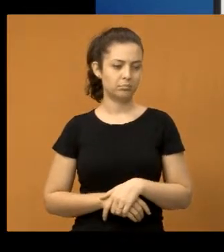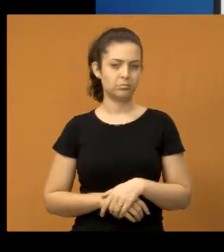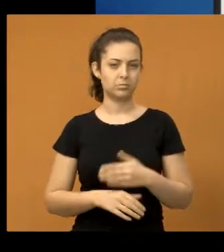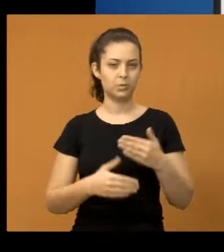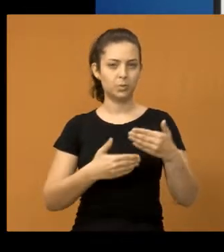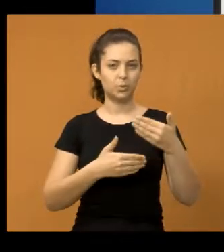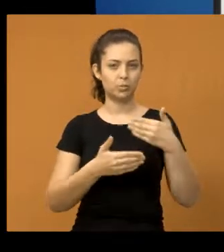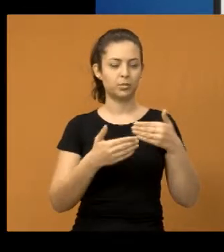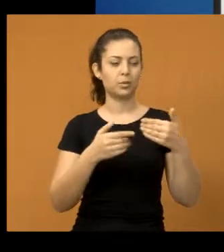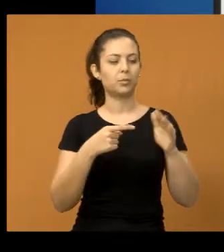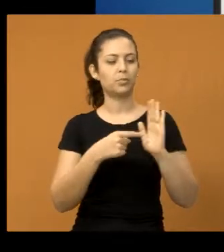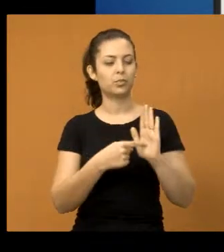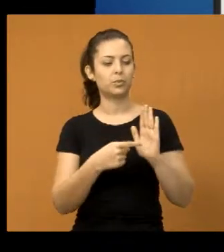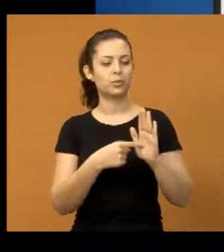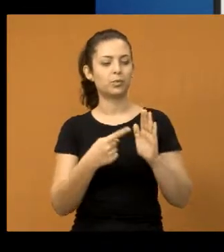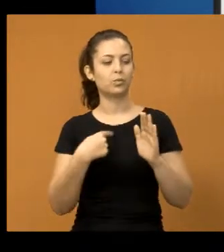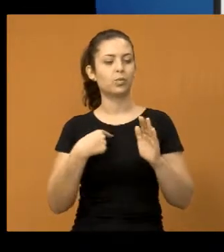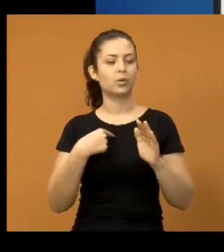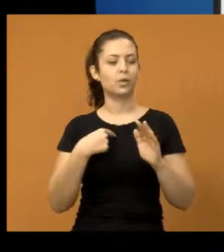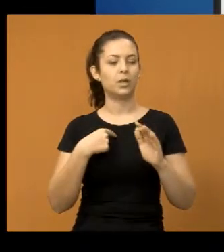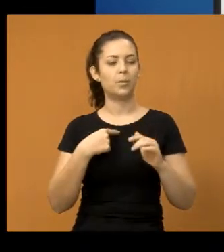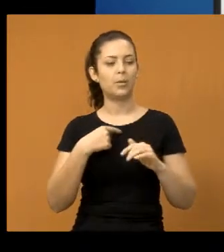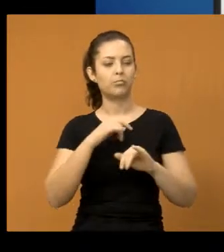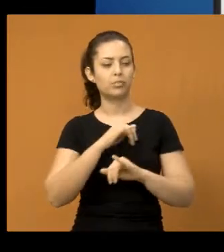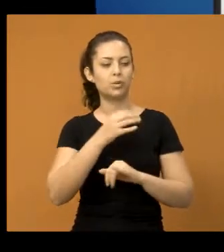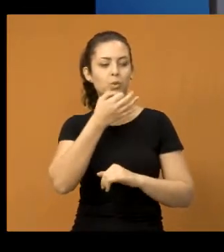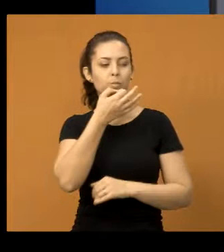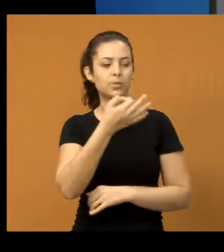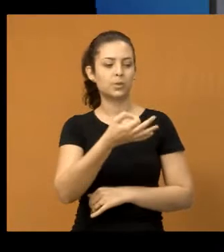indignação com relação a esse aumento.